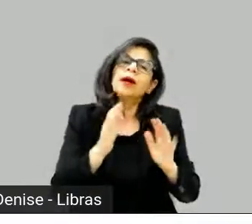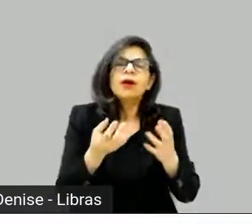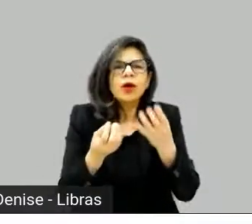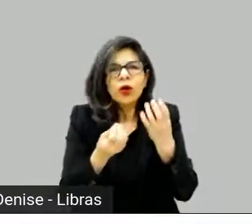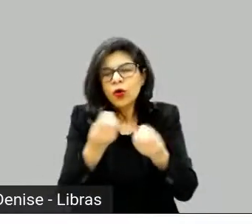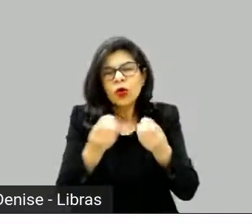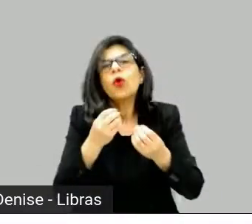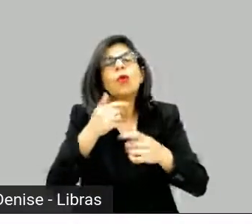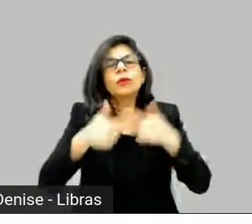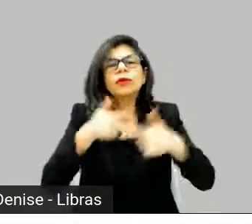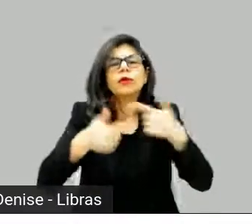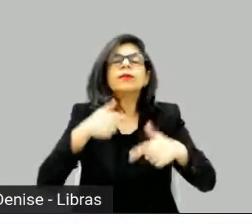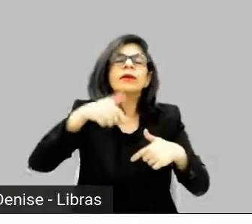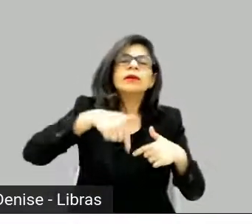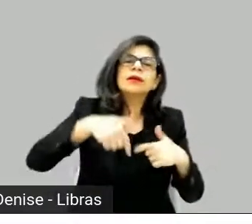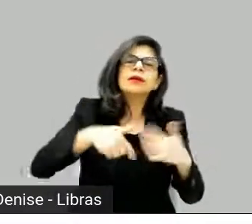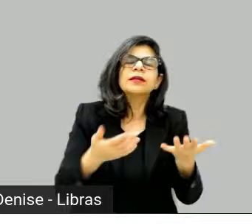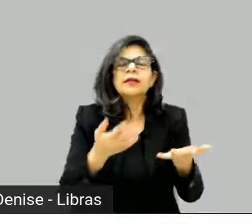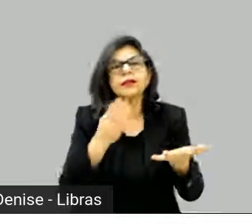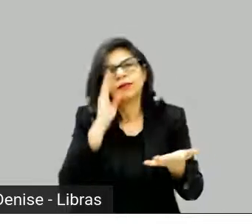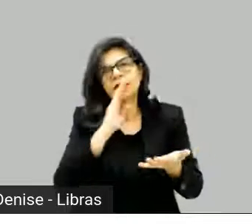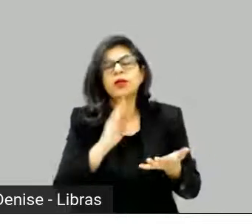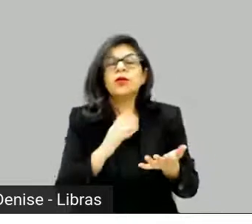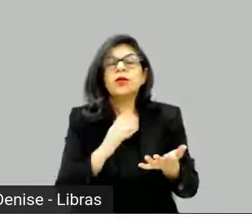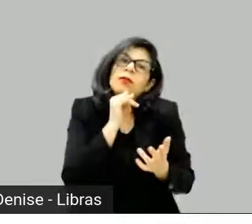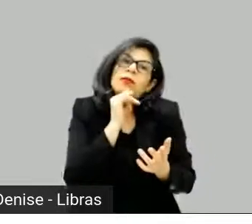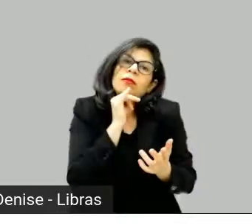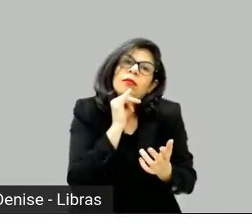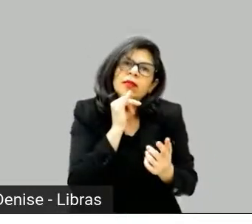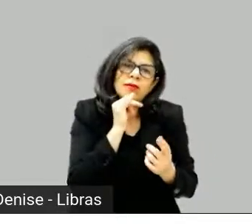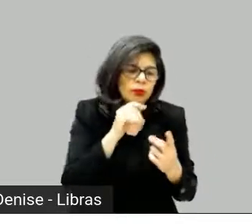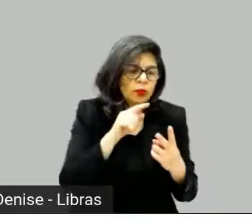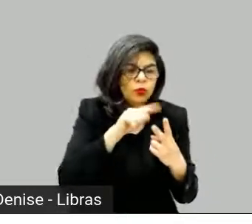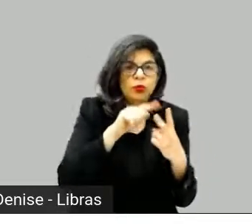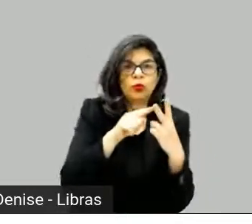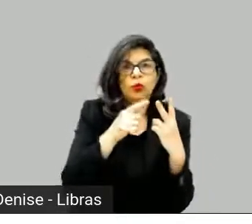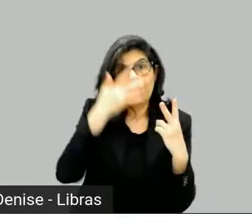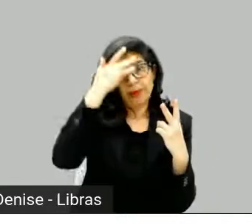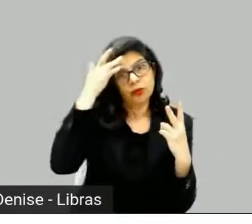muitas vezes é uma dupla, ou, aliás, eu acho a dupla um sistema bem legal, que